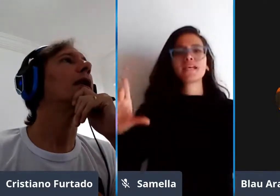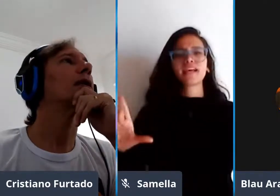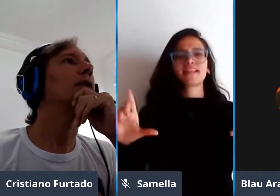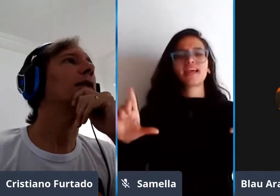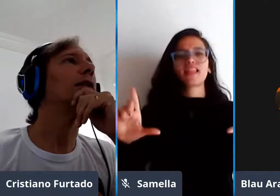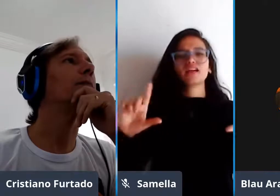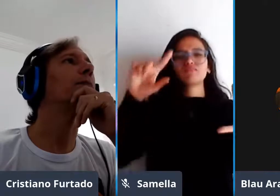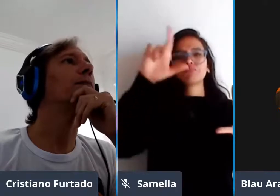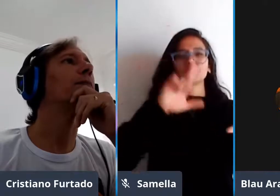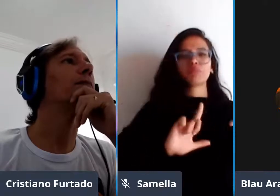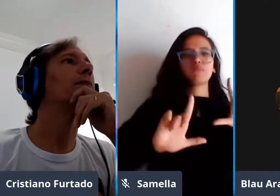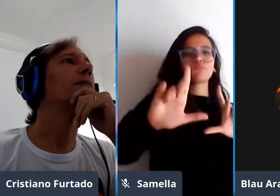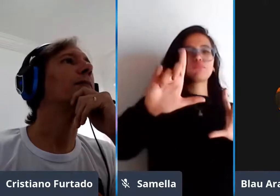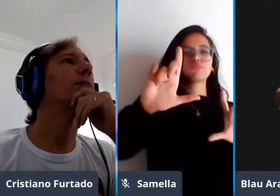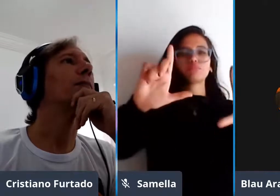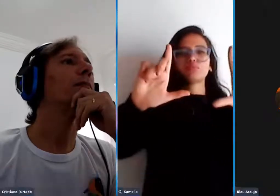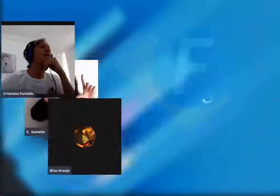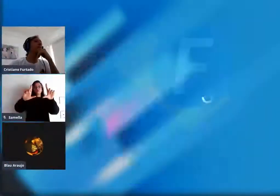aqui